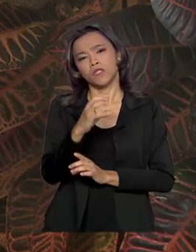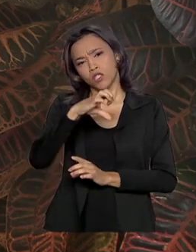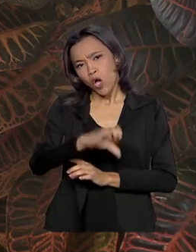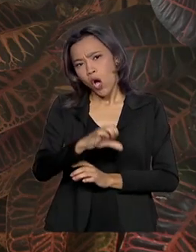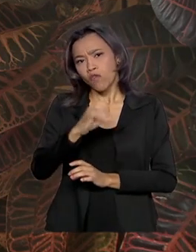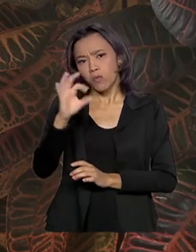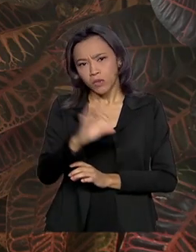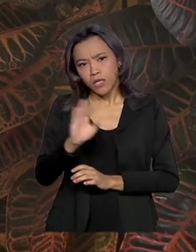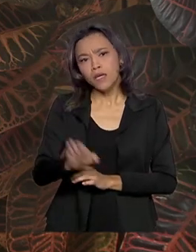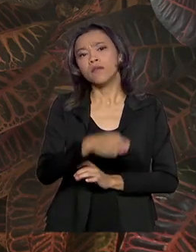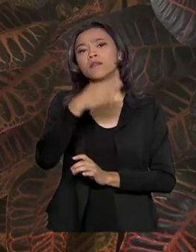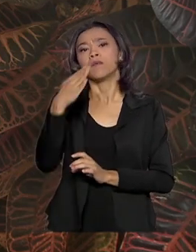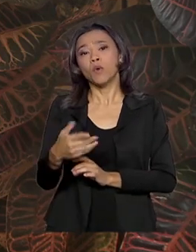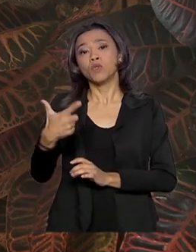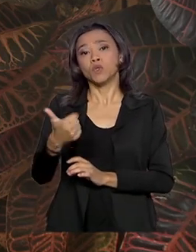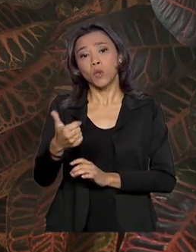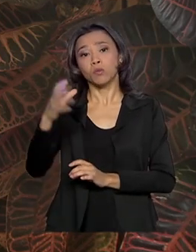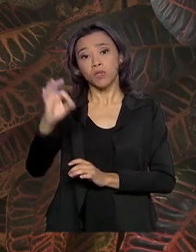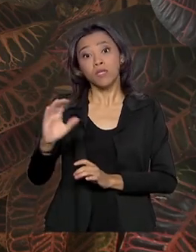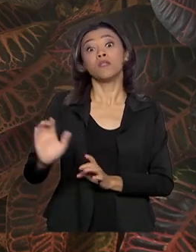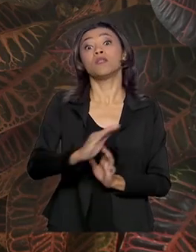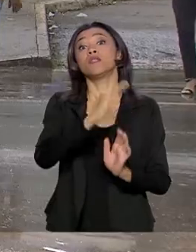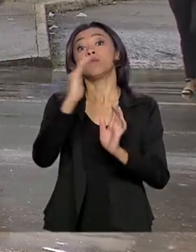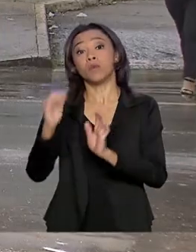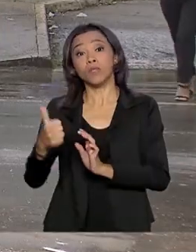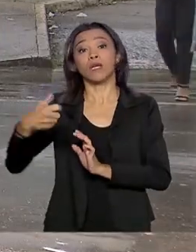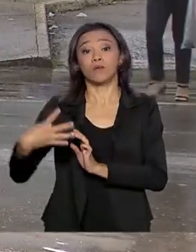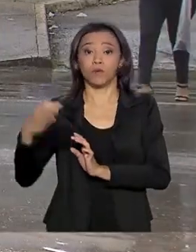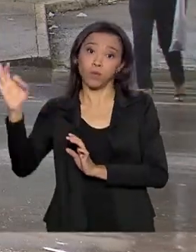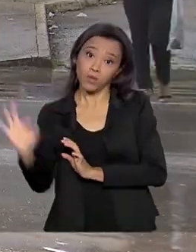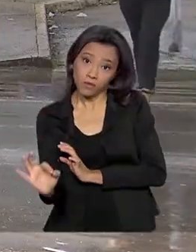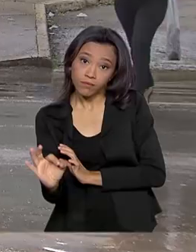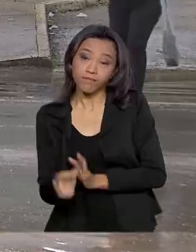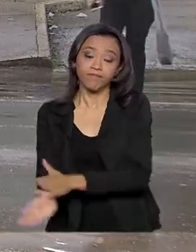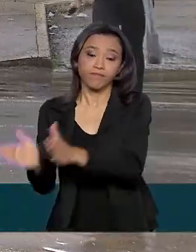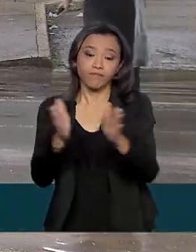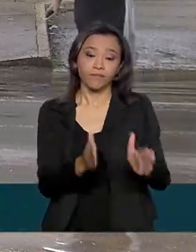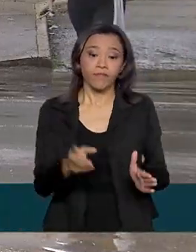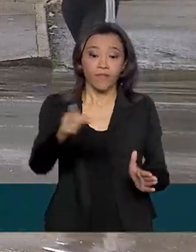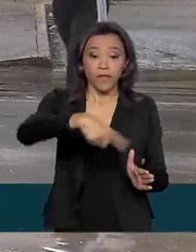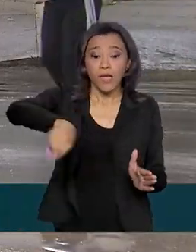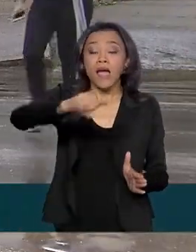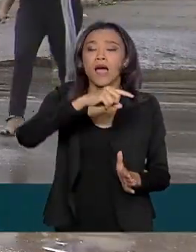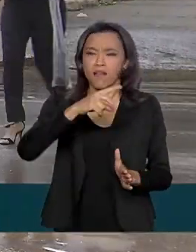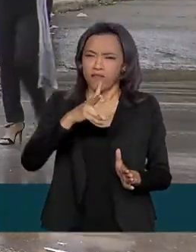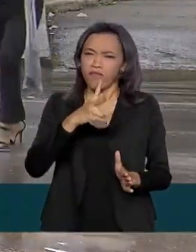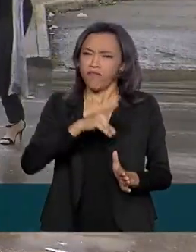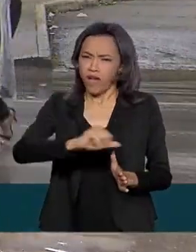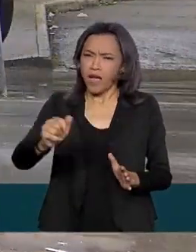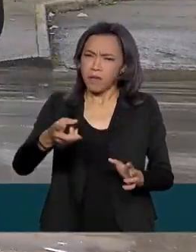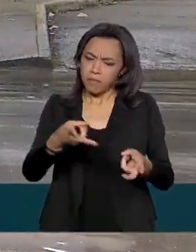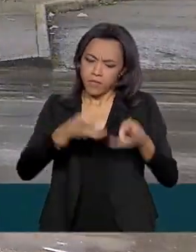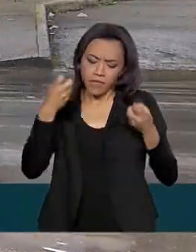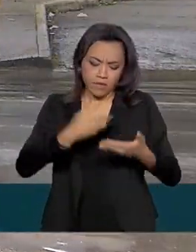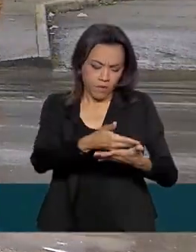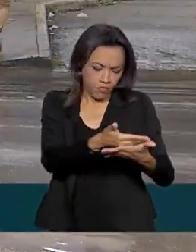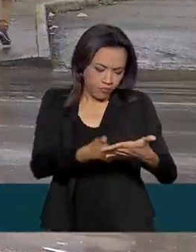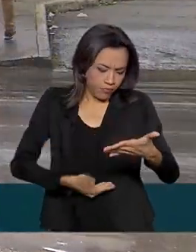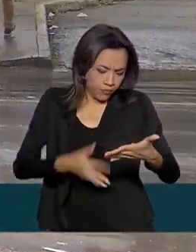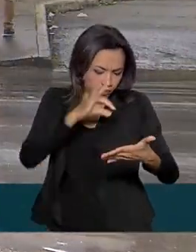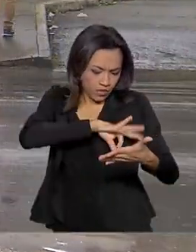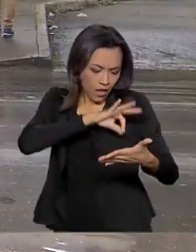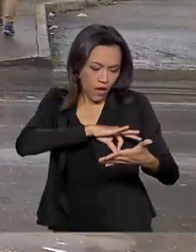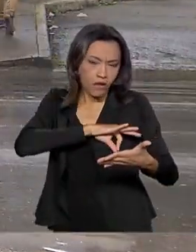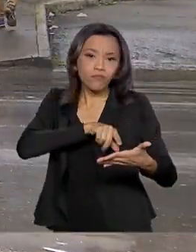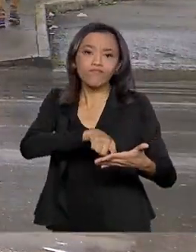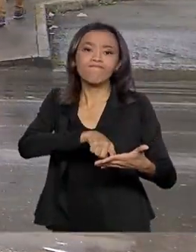9%, depois 12% e só o remanescente os 14%. Os trabalhadores devem começar a sentir a diferença no contra-cheque a partir de abril.